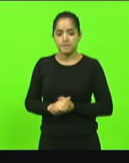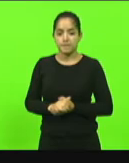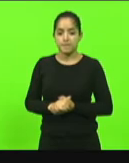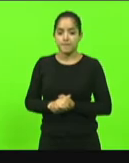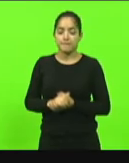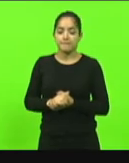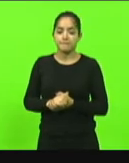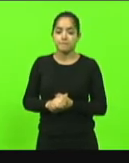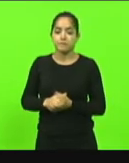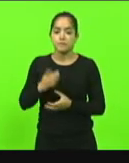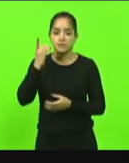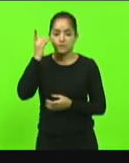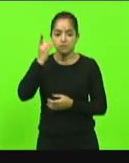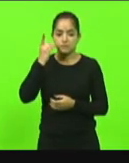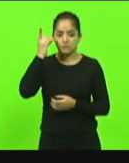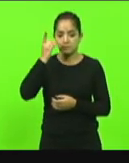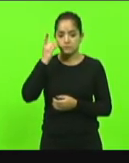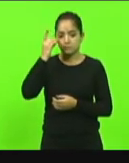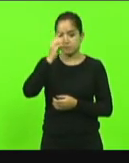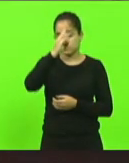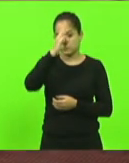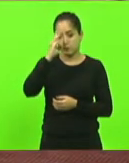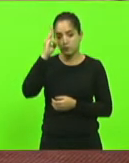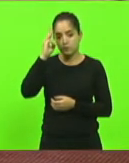Como o voto a deputada Oval Ney Weber.